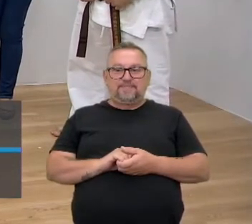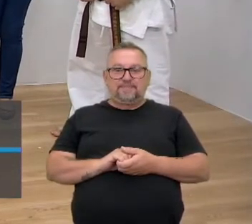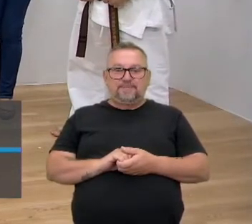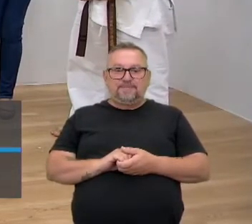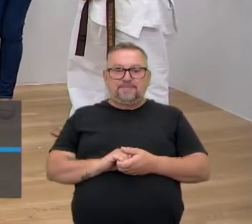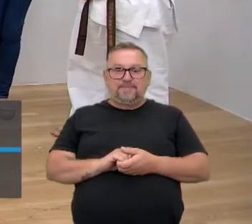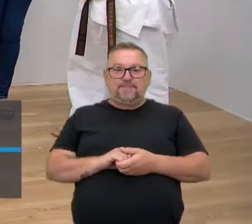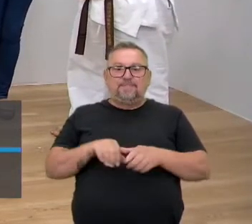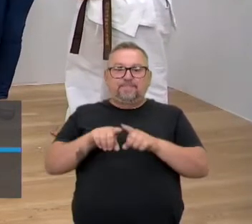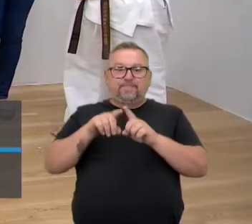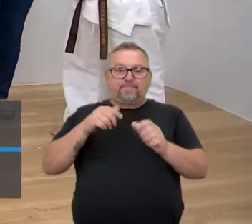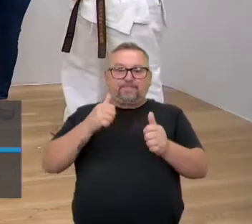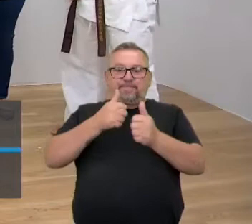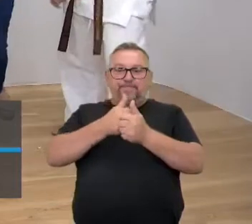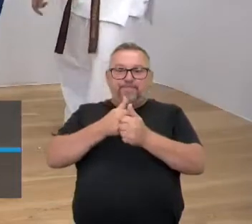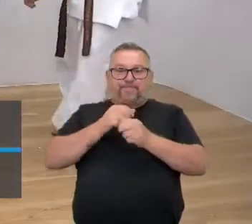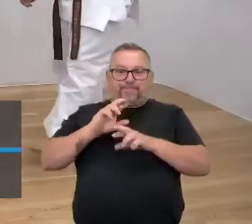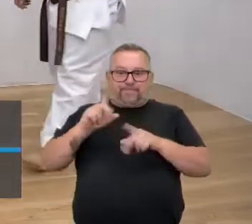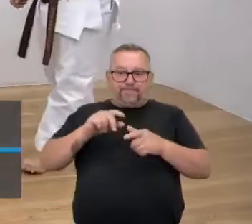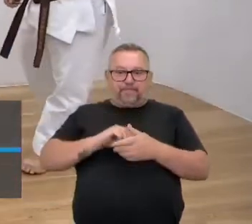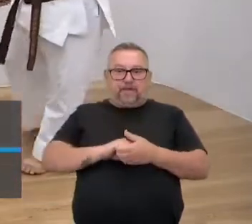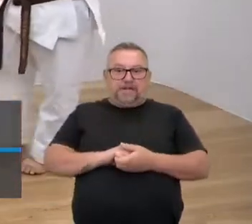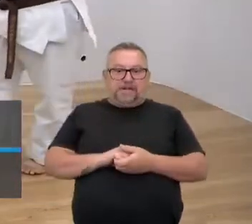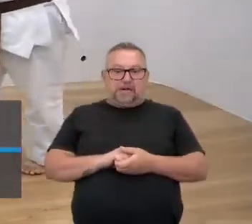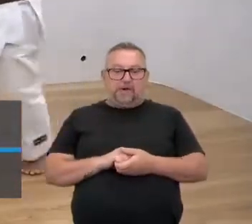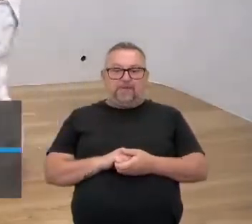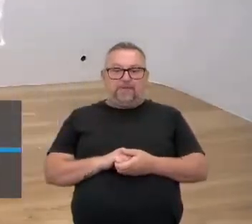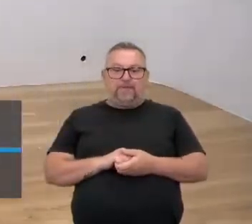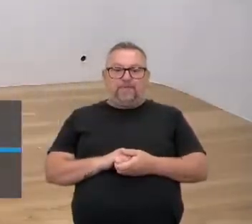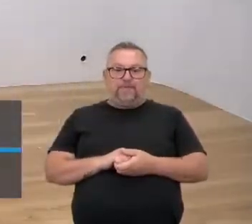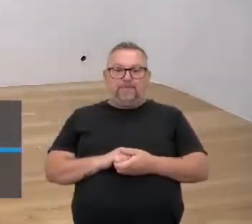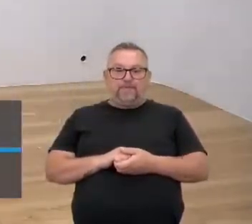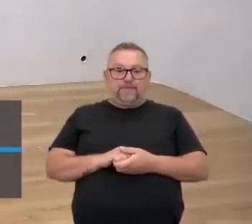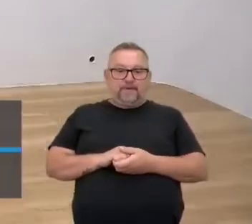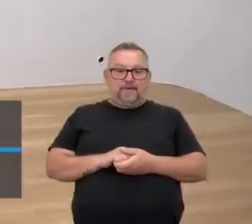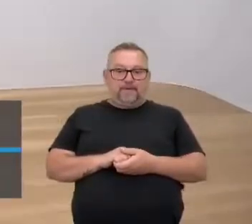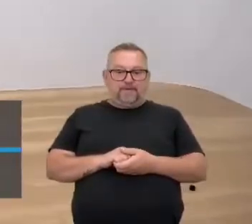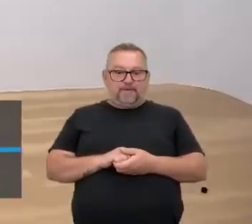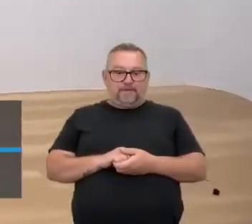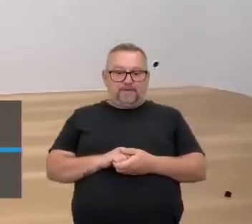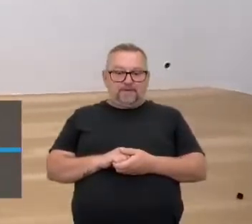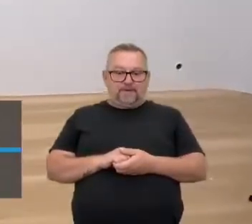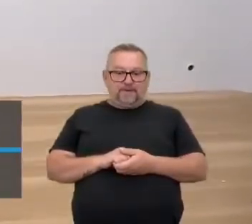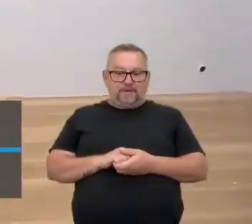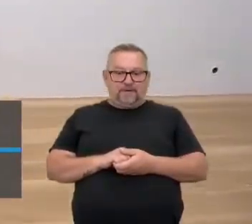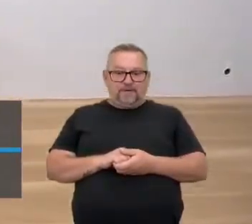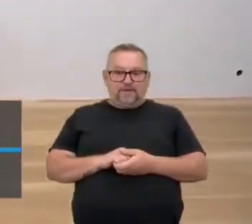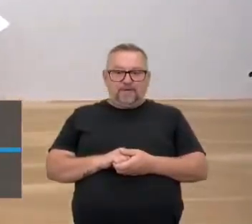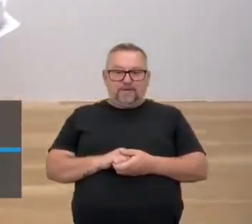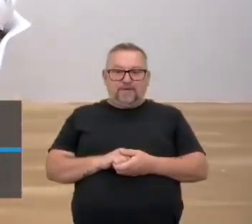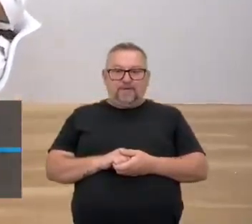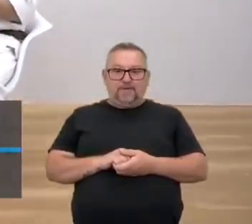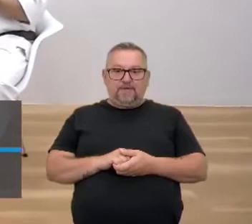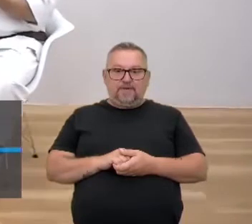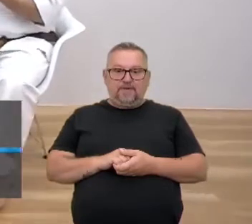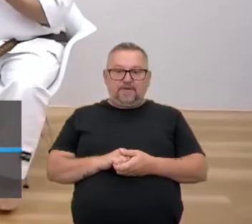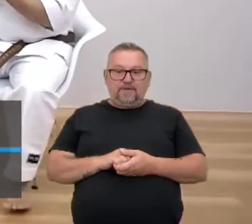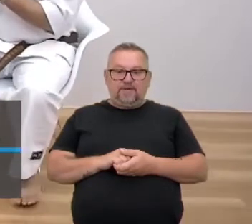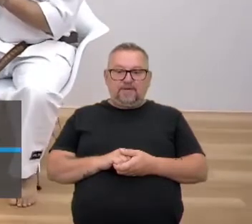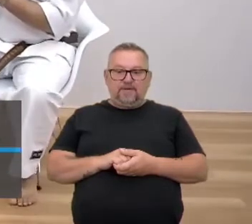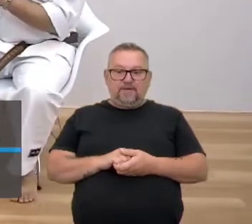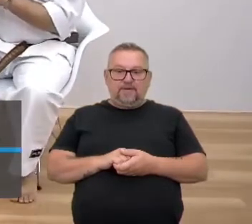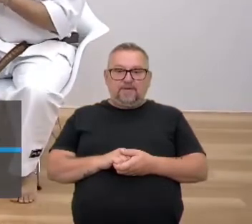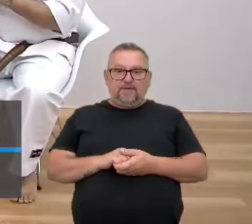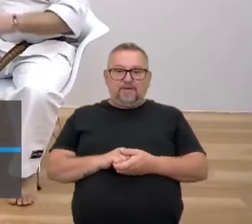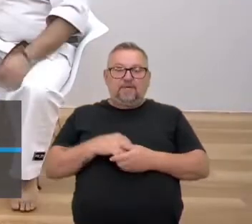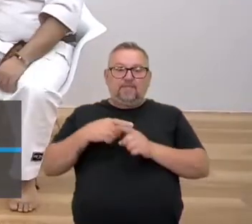é que assim, de perto é outra coisa. sentar, vamos voltar pros nossos bastidores, que faltam dois minutinhos. Então, porque eu sempre vi,